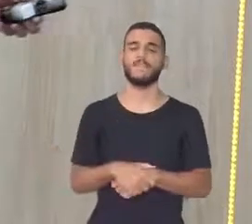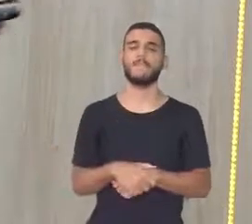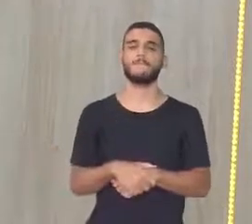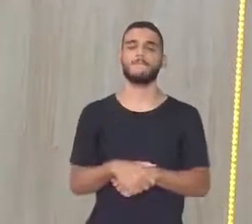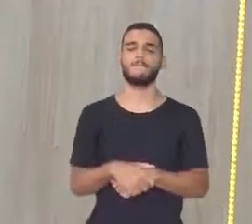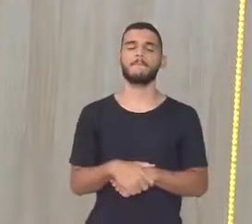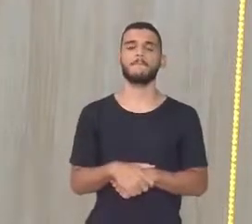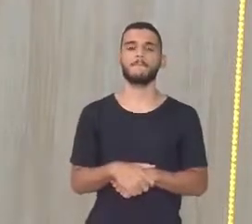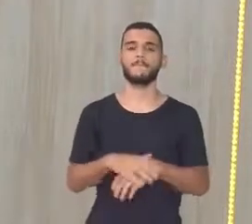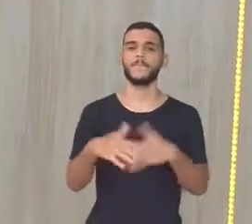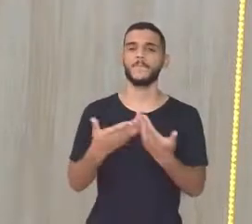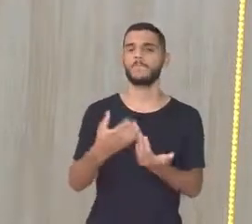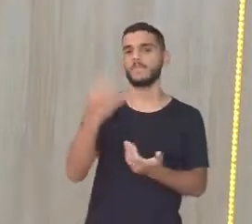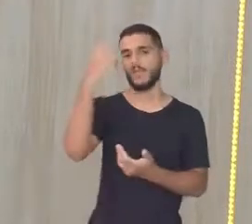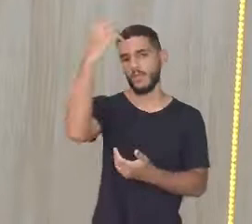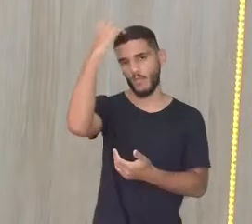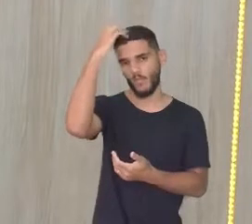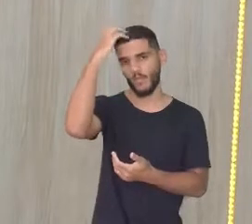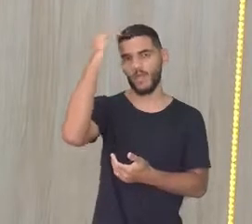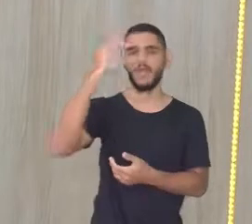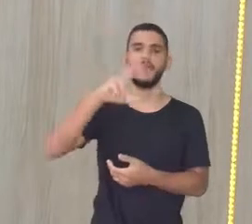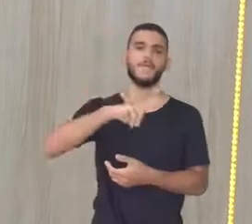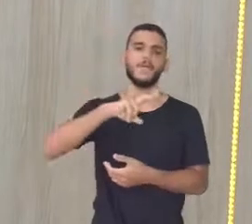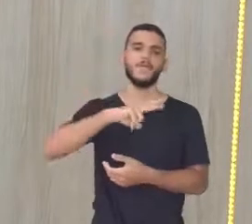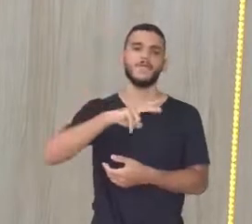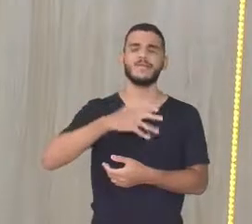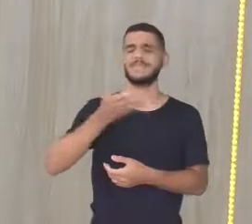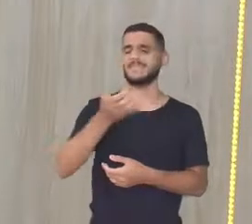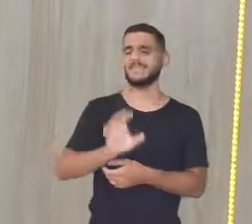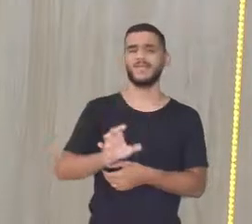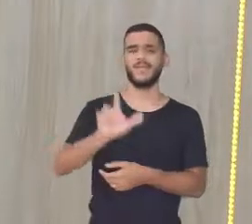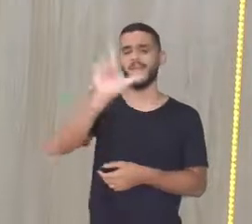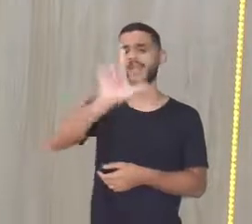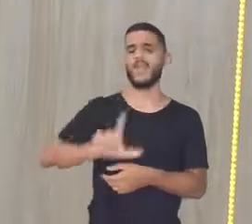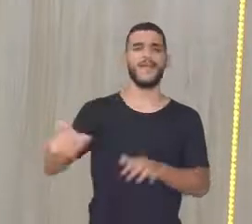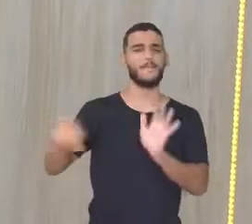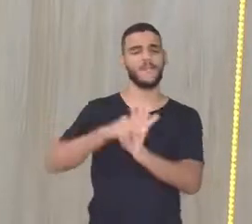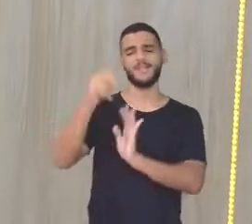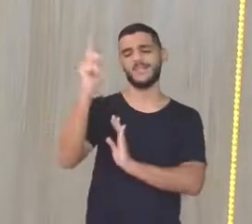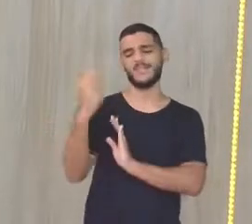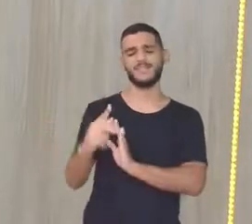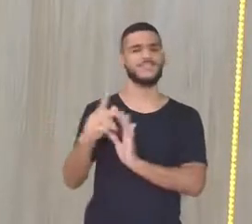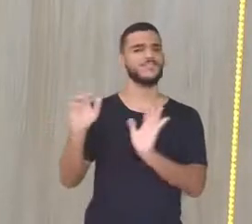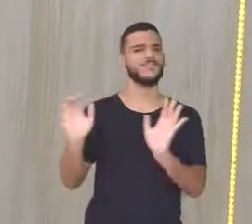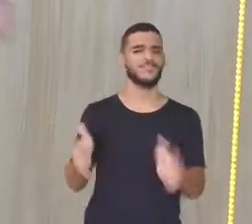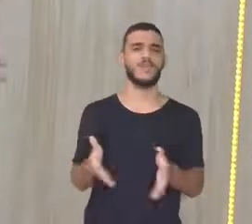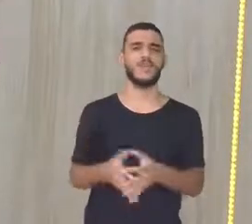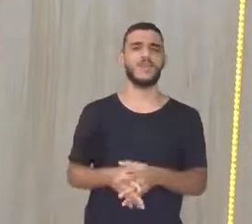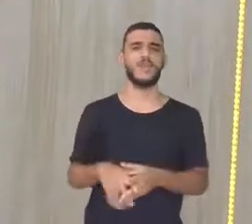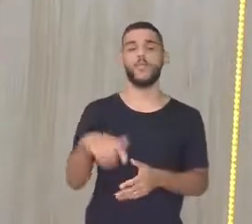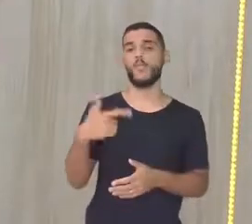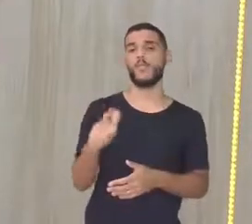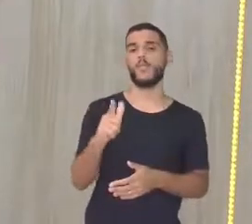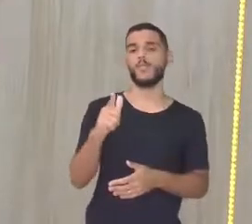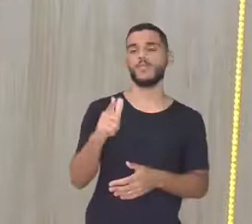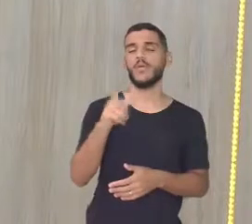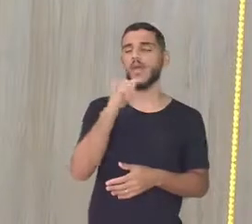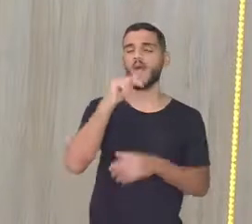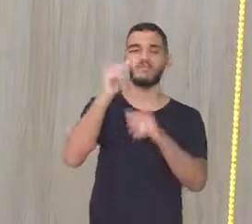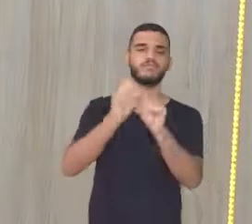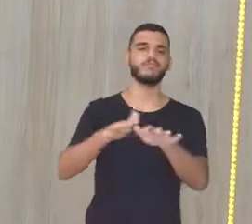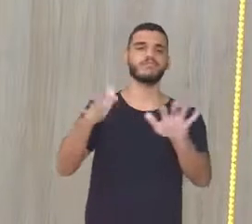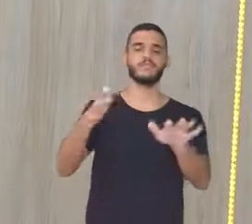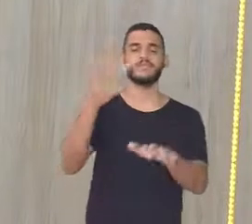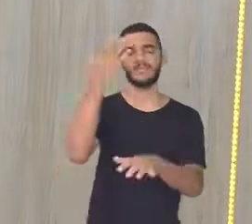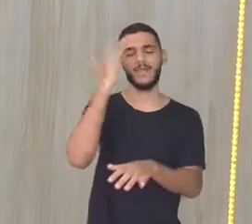Né? Então o rei de Portugal Disse que não queria Porque as terras a leste Já pertenciam a Portugal E o resto era mar E sabia que